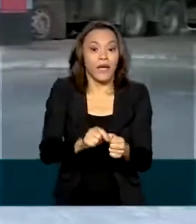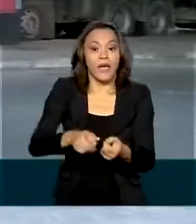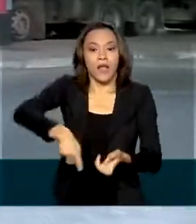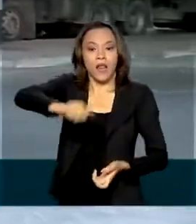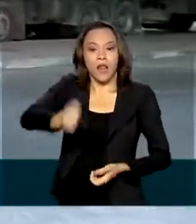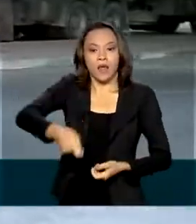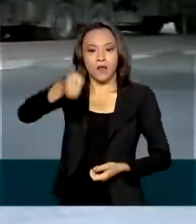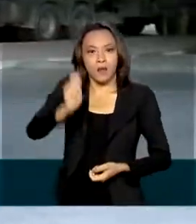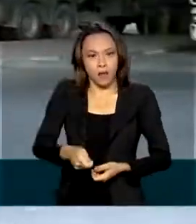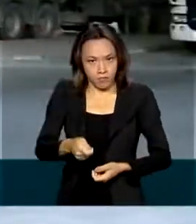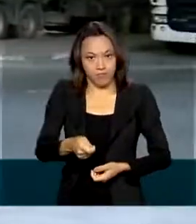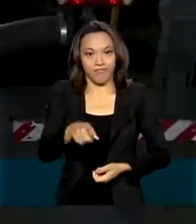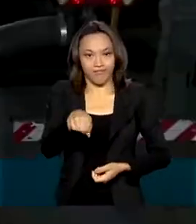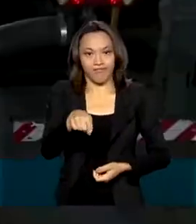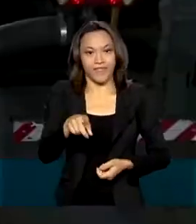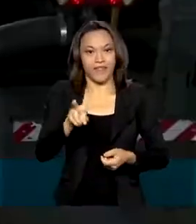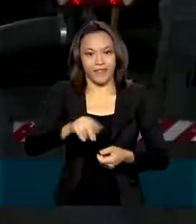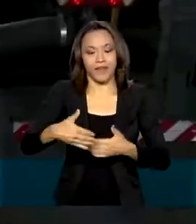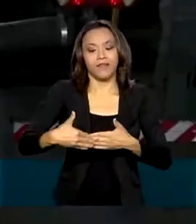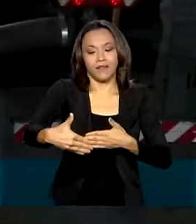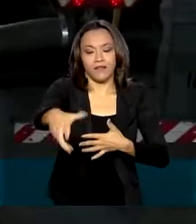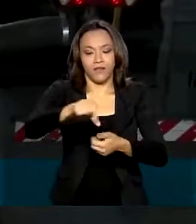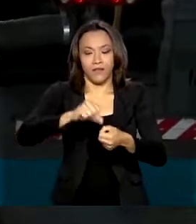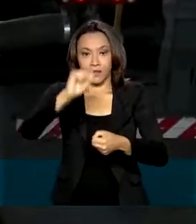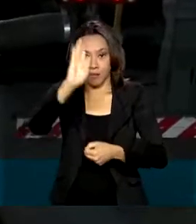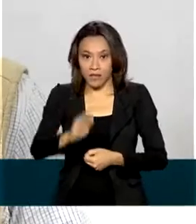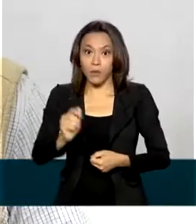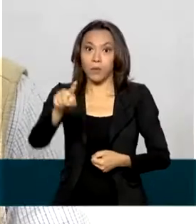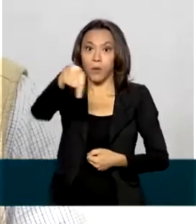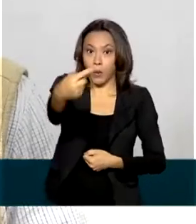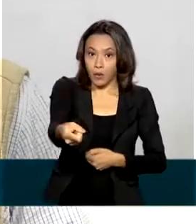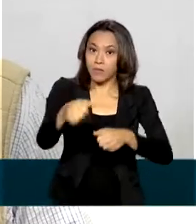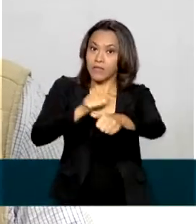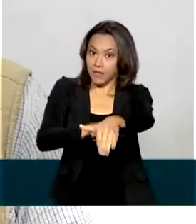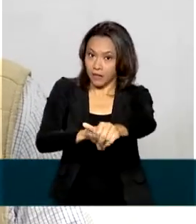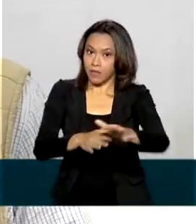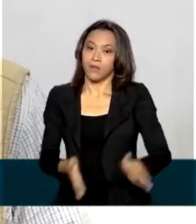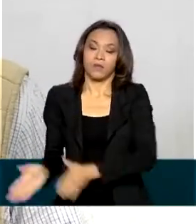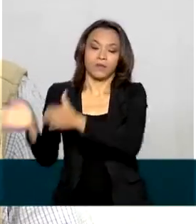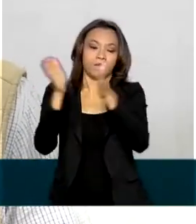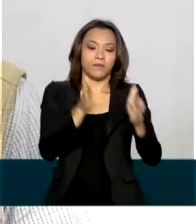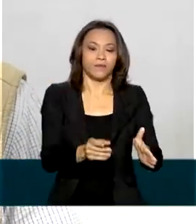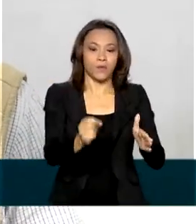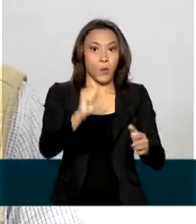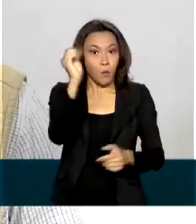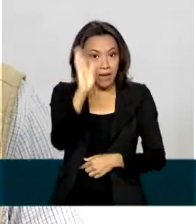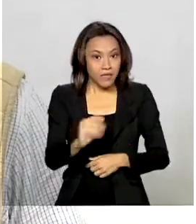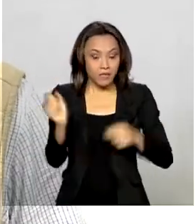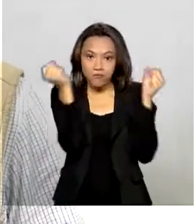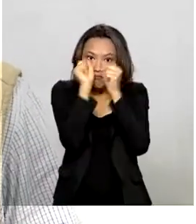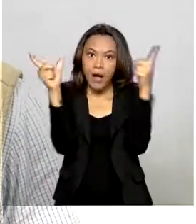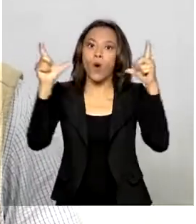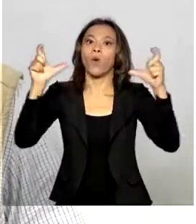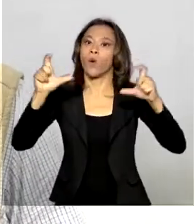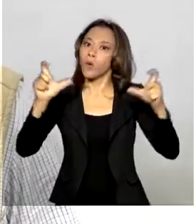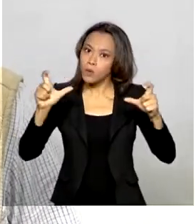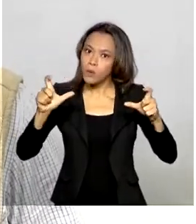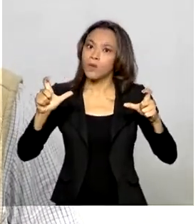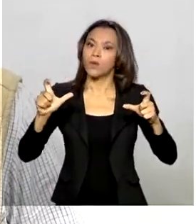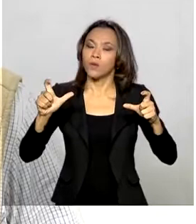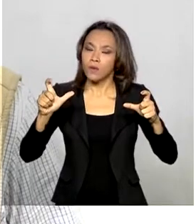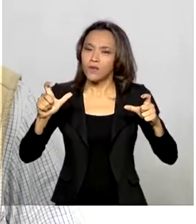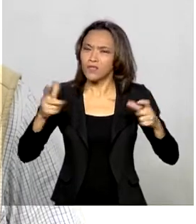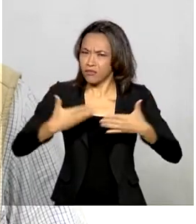energia realizado no país. O próximo será em setembro. Finalmente, o Brasil acordou para uma solução que já é